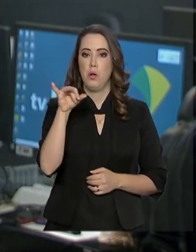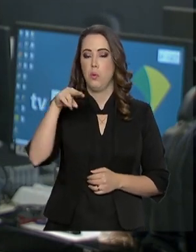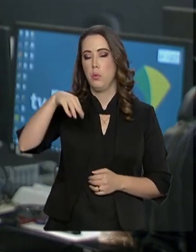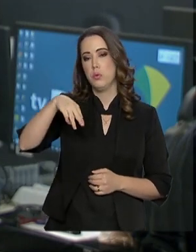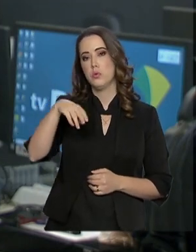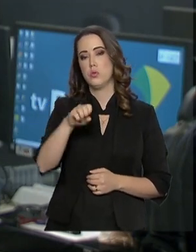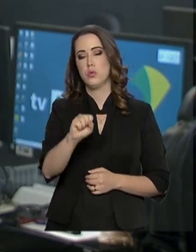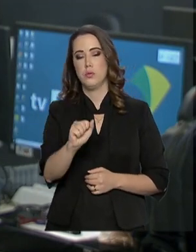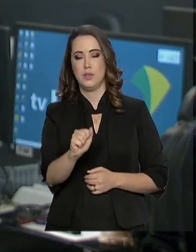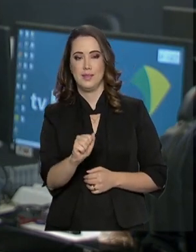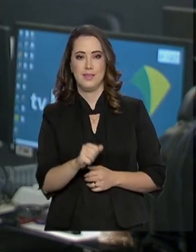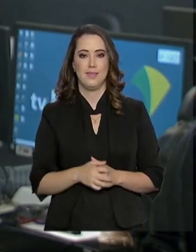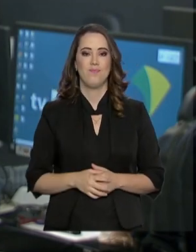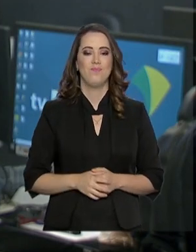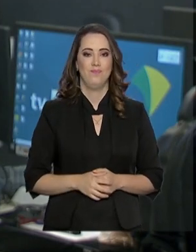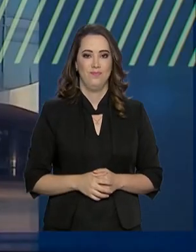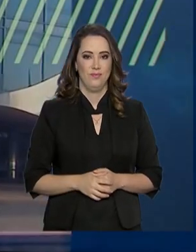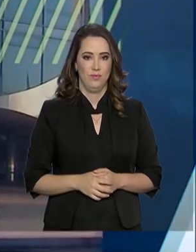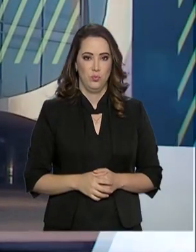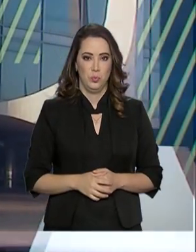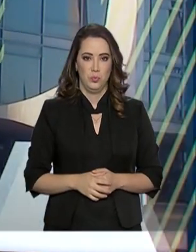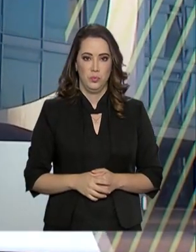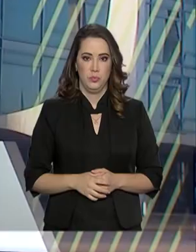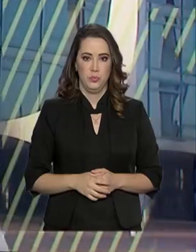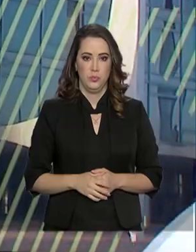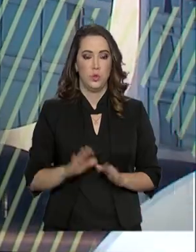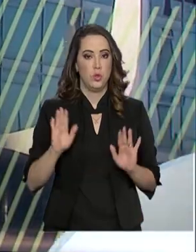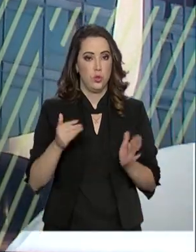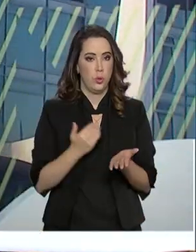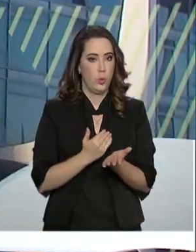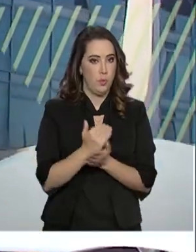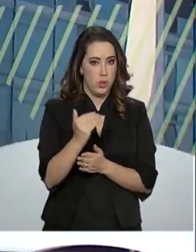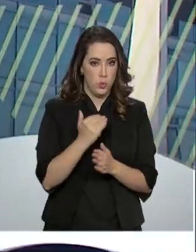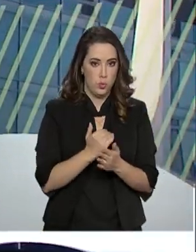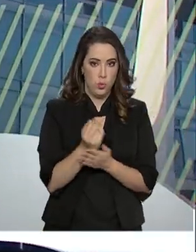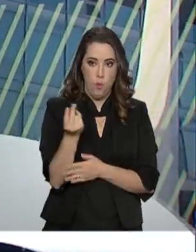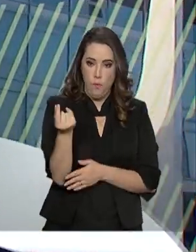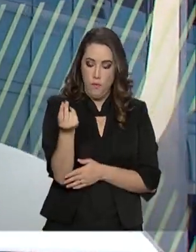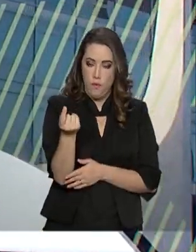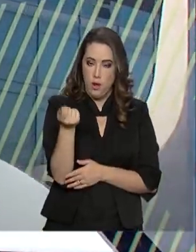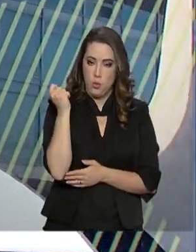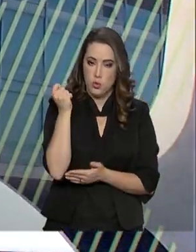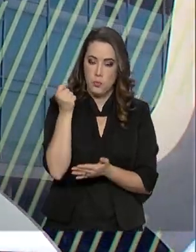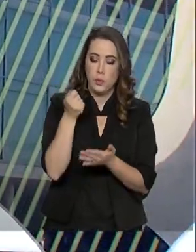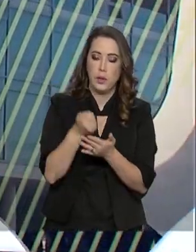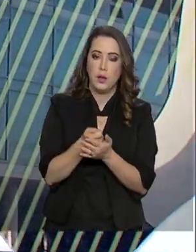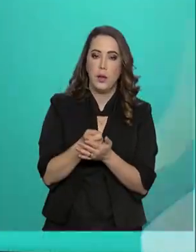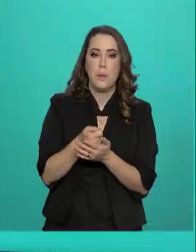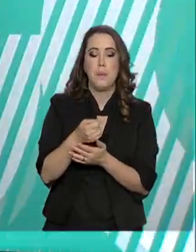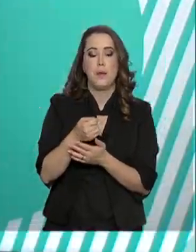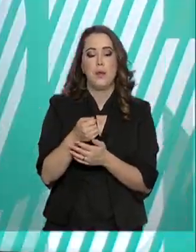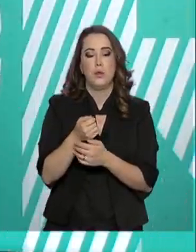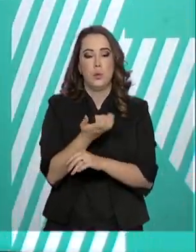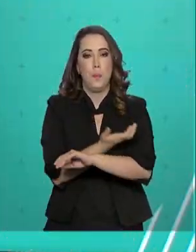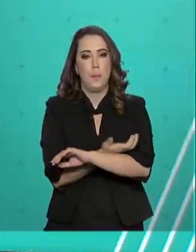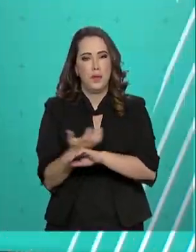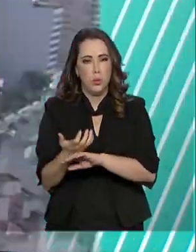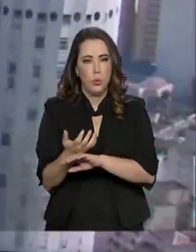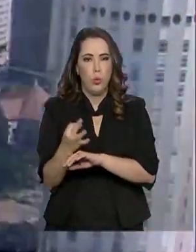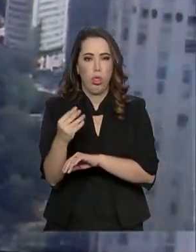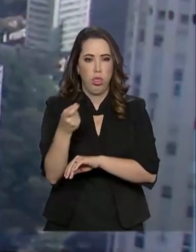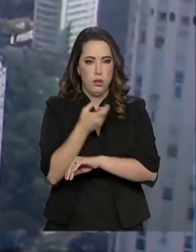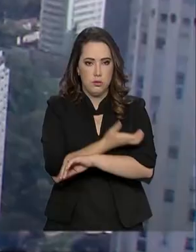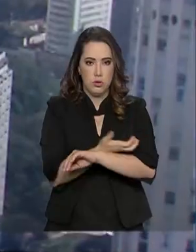Dima Soldi para o governo agora. E já está em vigor a tarifa branca que reduz o preço da energia consumida